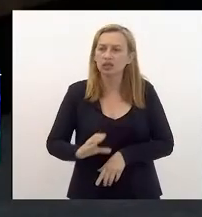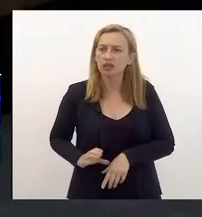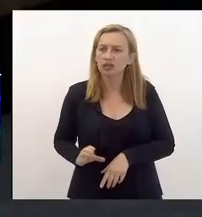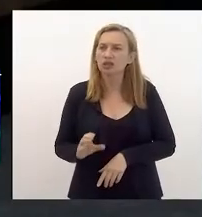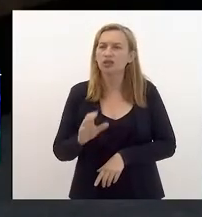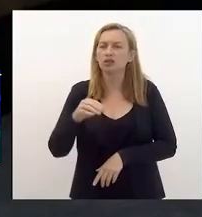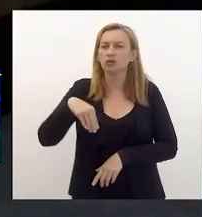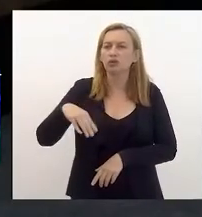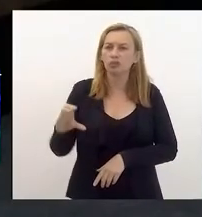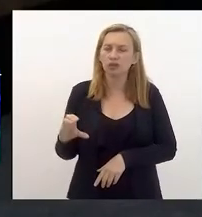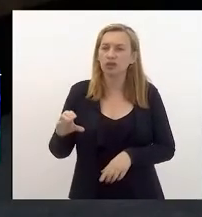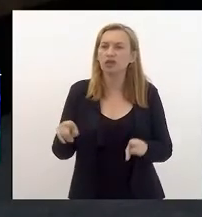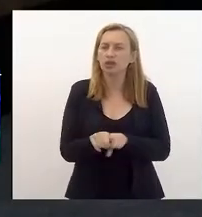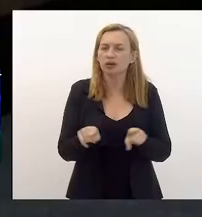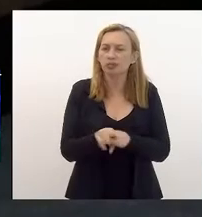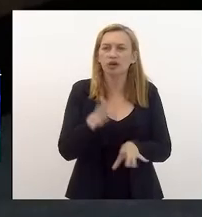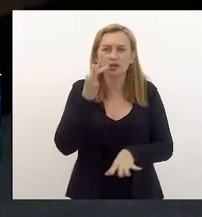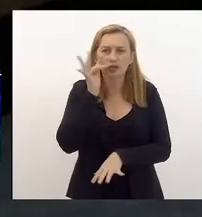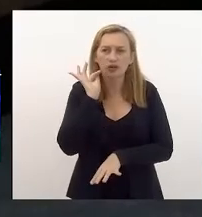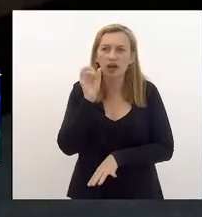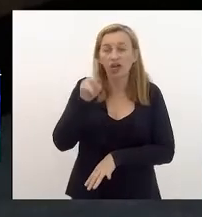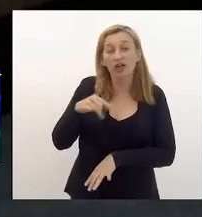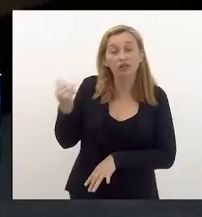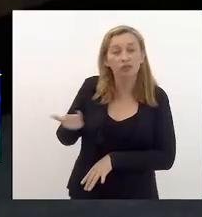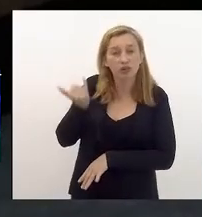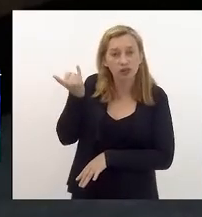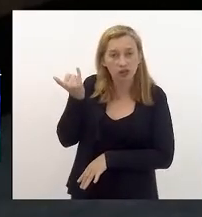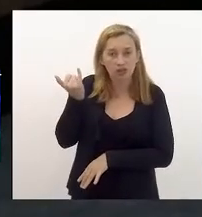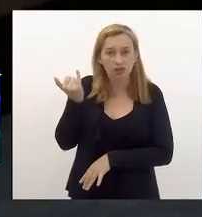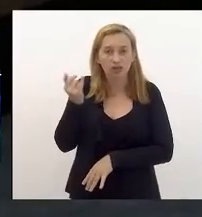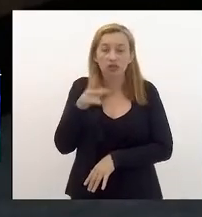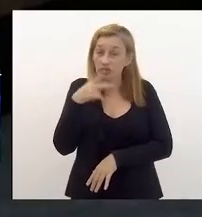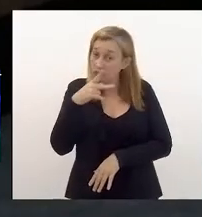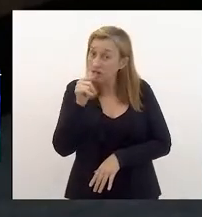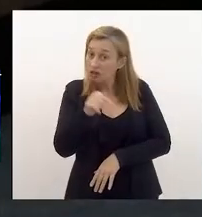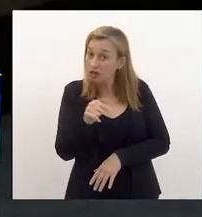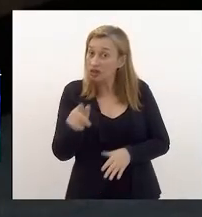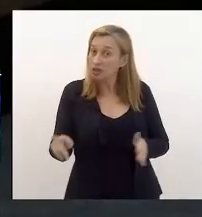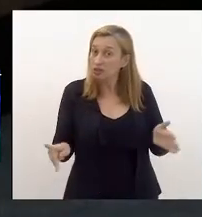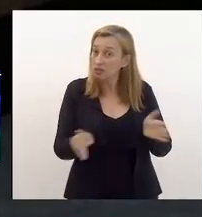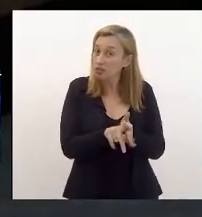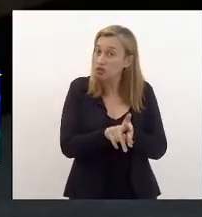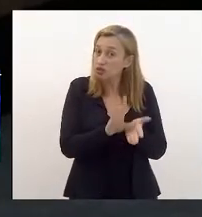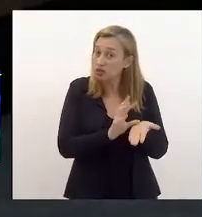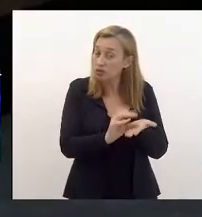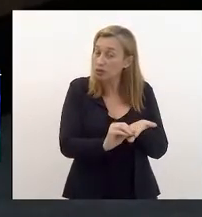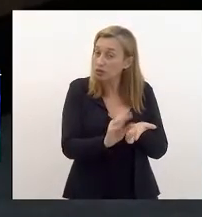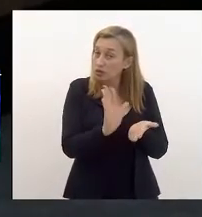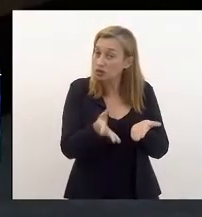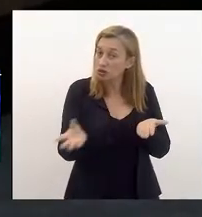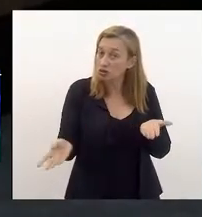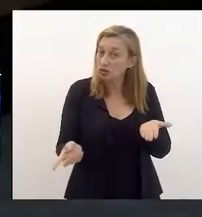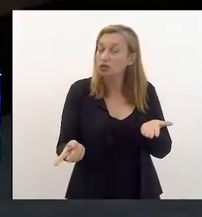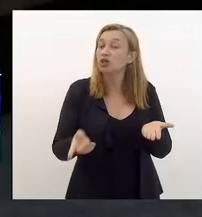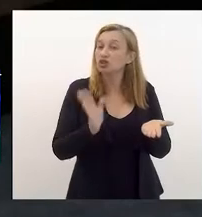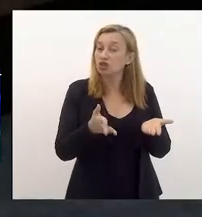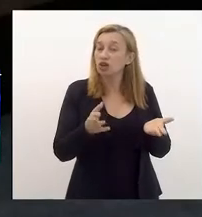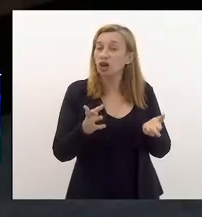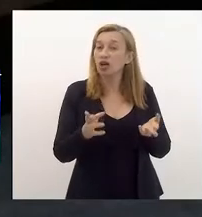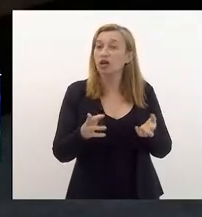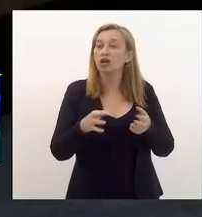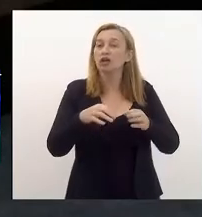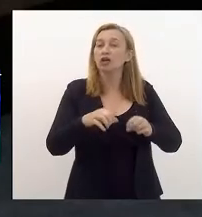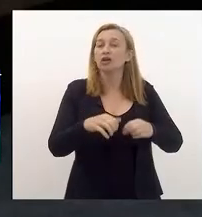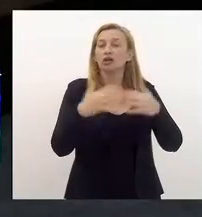Serafine. André, é muito importante que a gente traga esse projeto para a pauta. Nós já fizemos uma audiência pública,